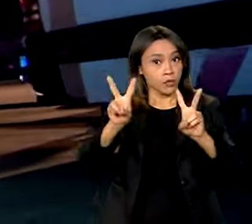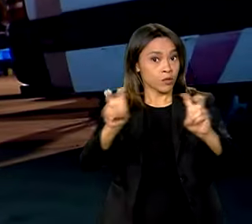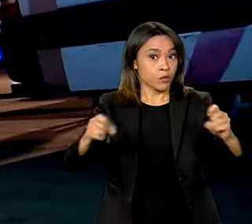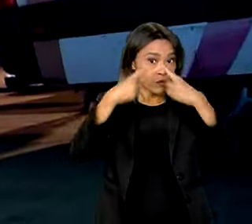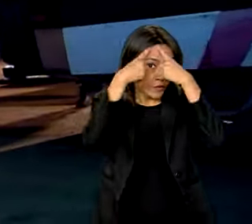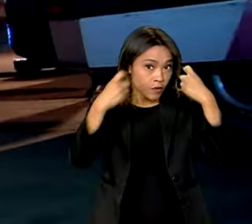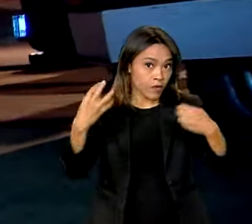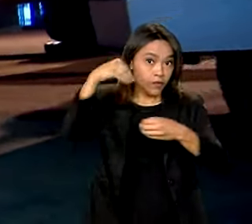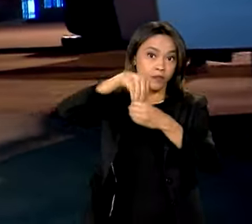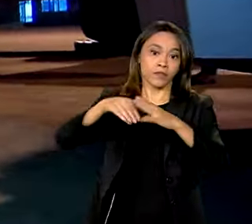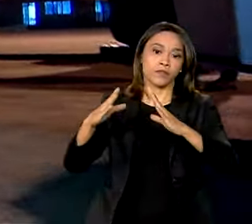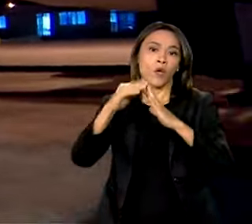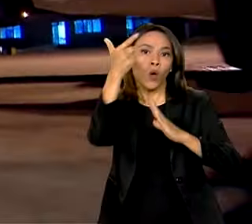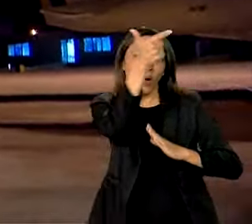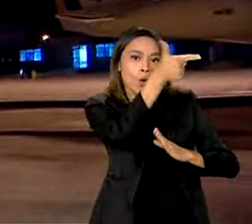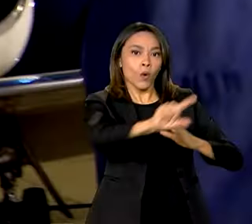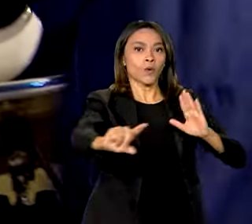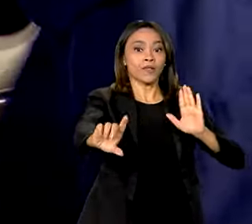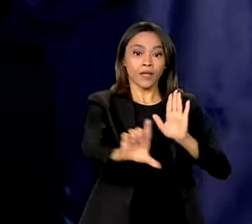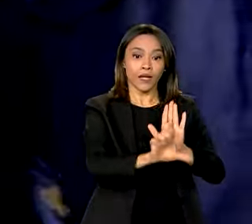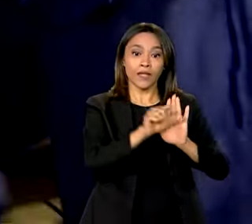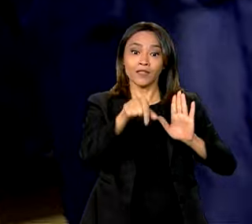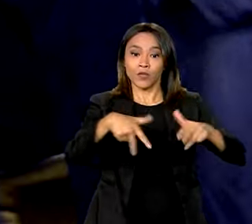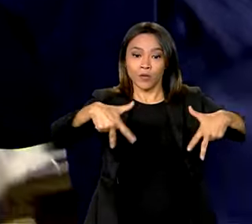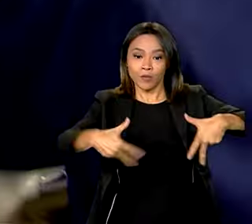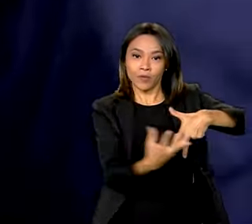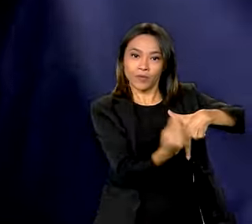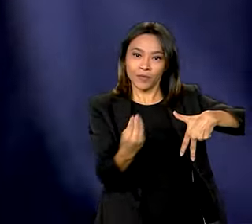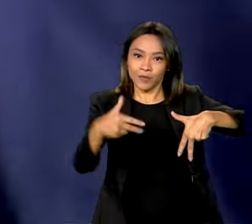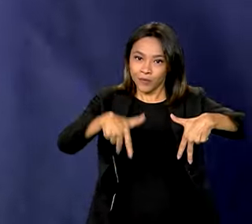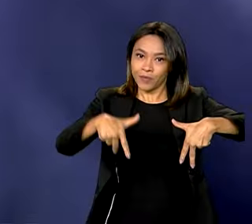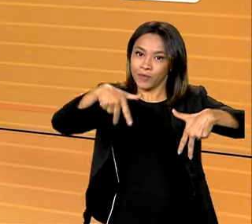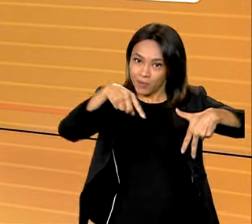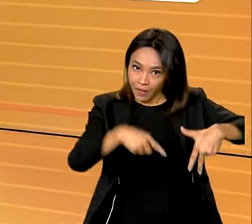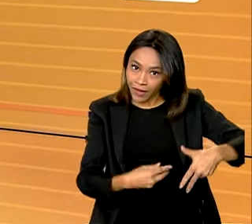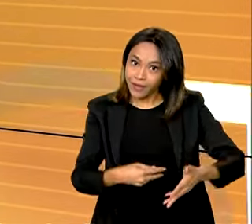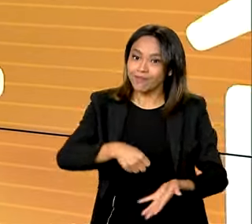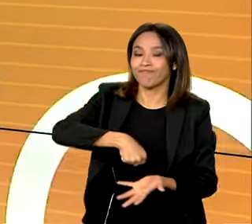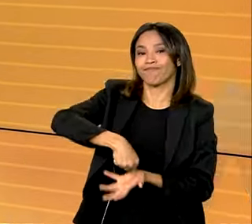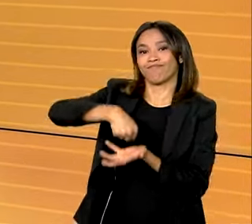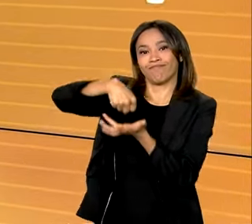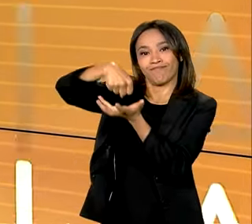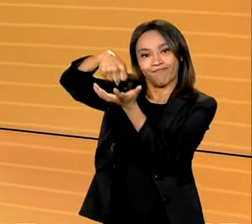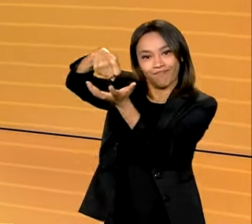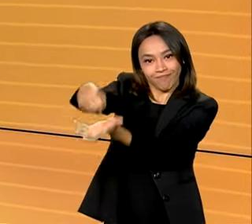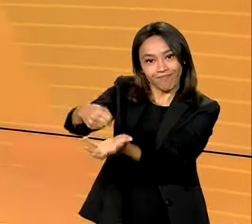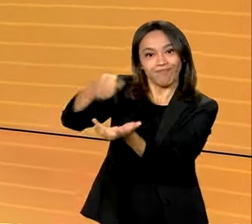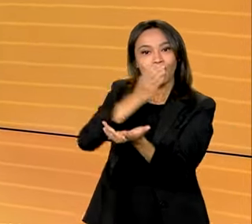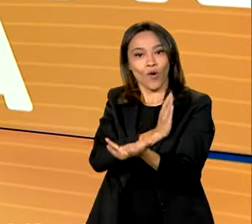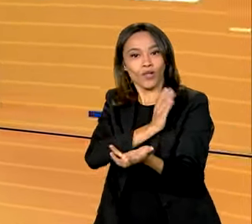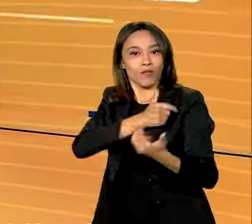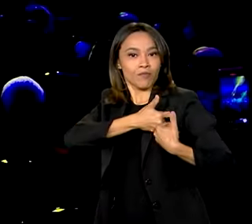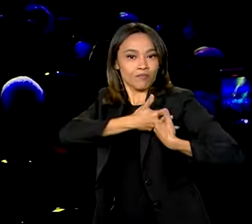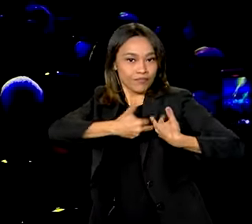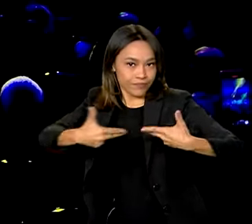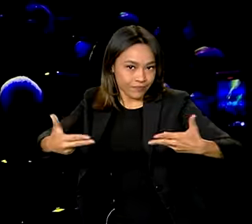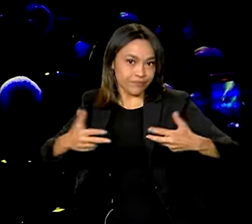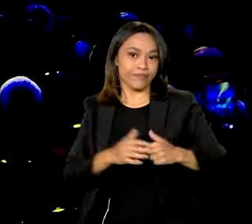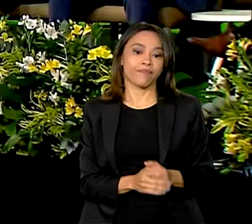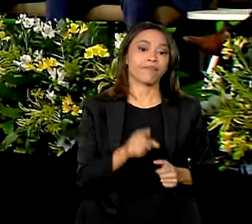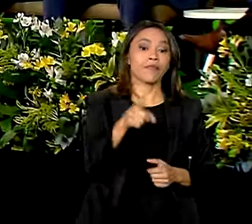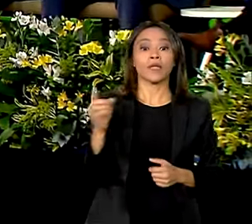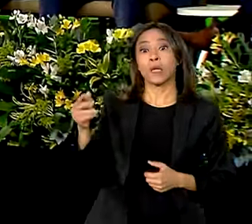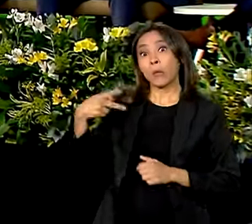Outra lei garante prioridade no transporte de órgãos para transplantes. Marcha dos prefeitos, presidente Lula